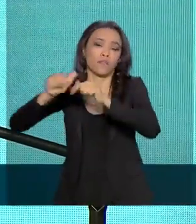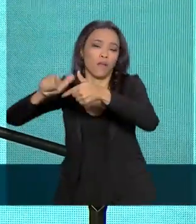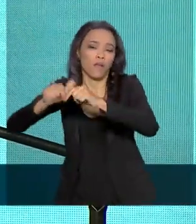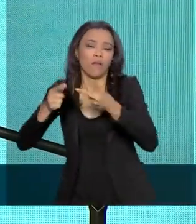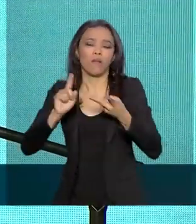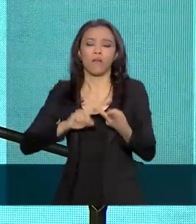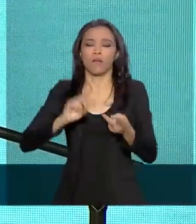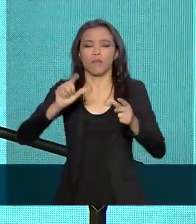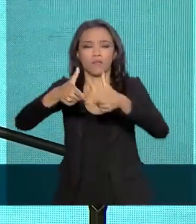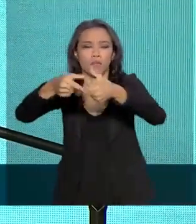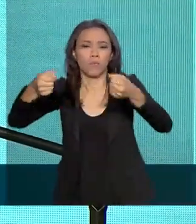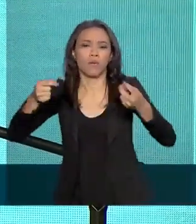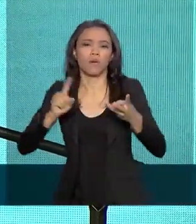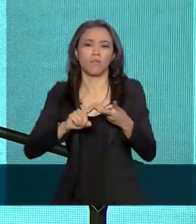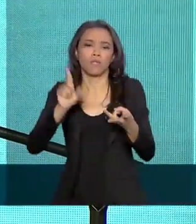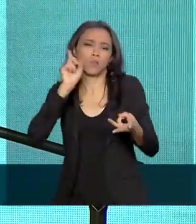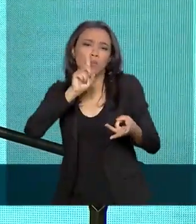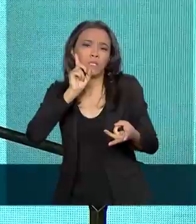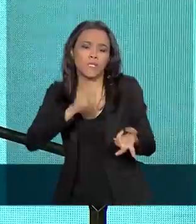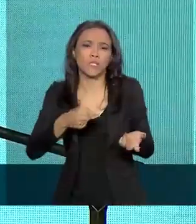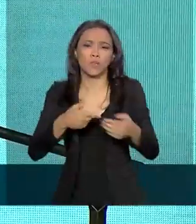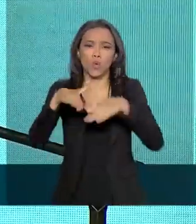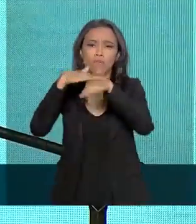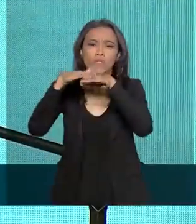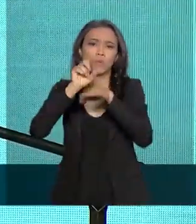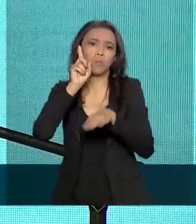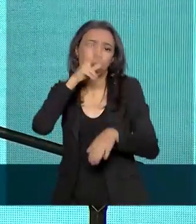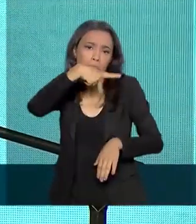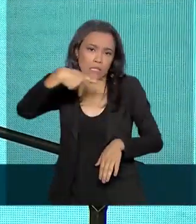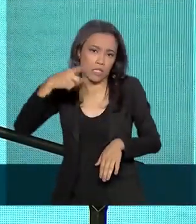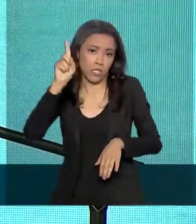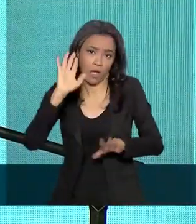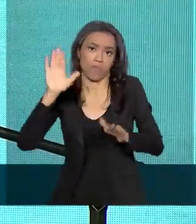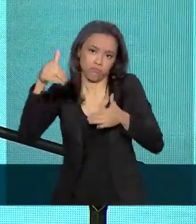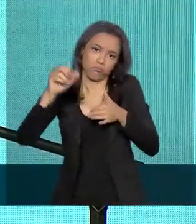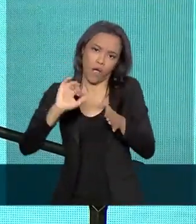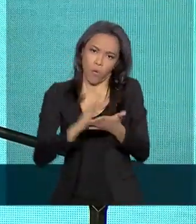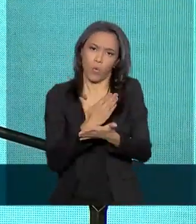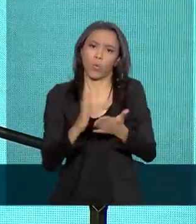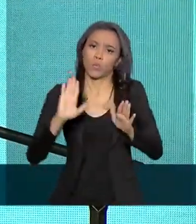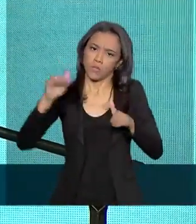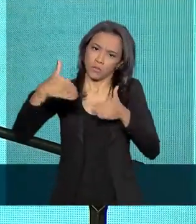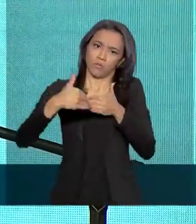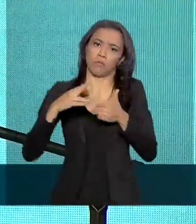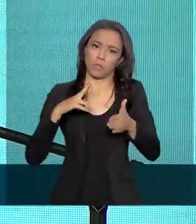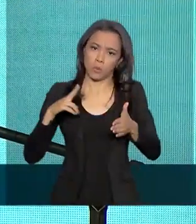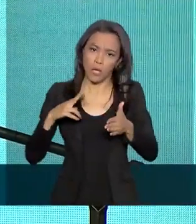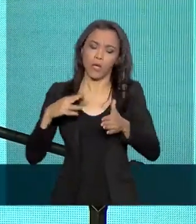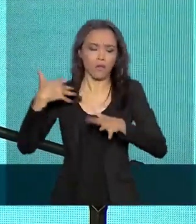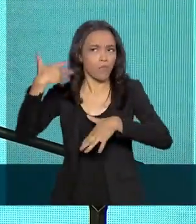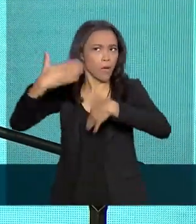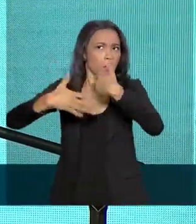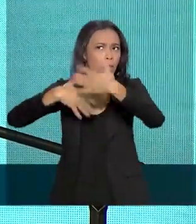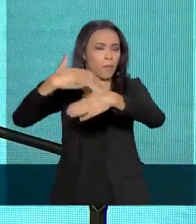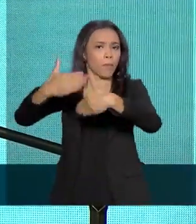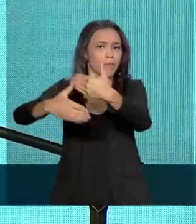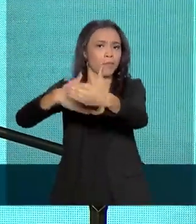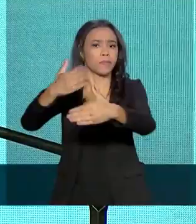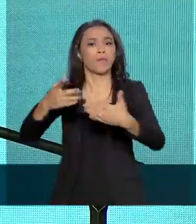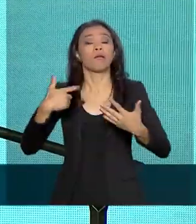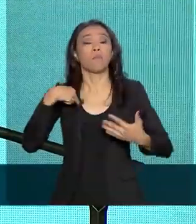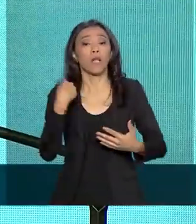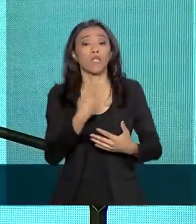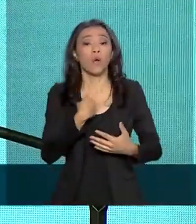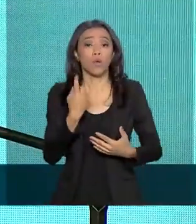Unidos, a conversa com o Trump, algumas reservadas, obviamente, estão em andamento no sentido de nós nos